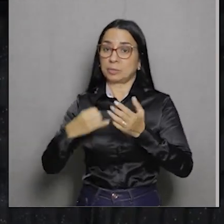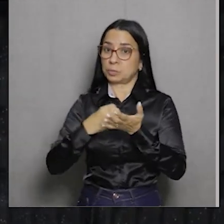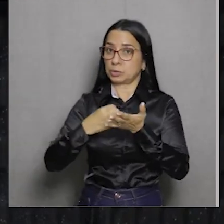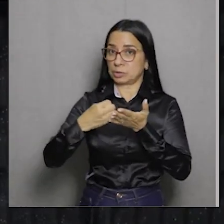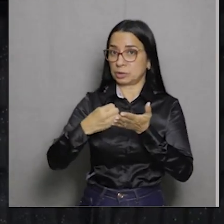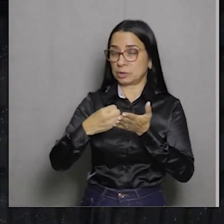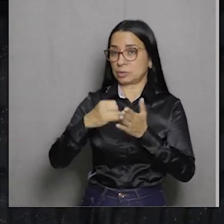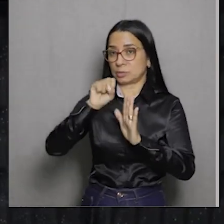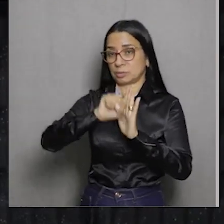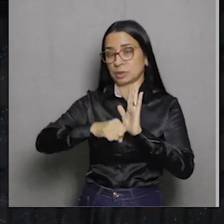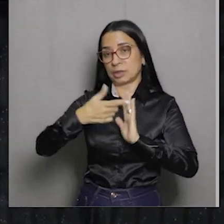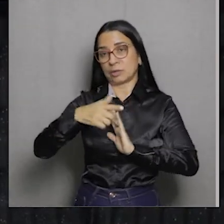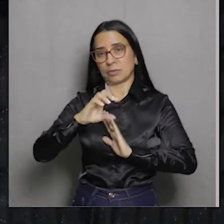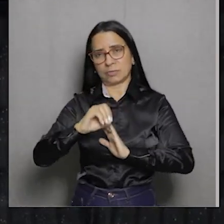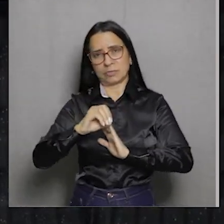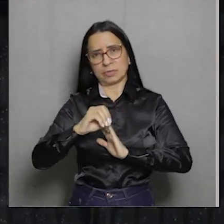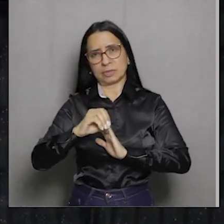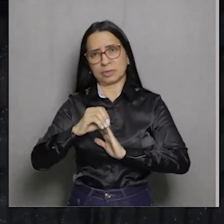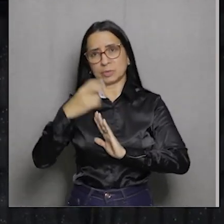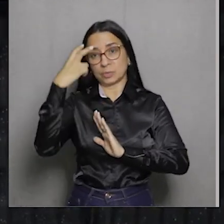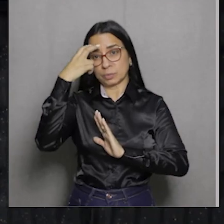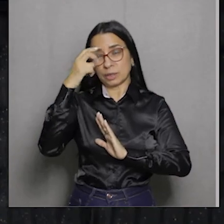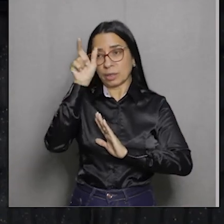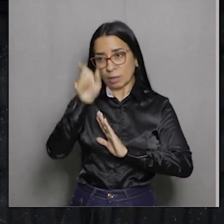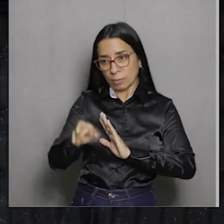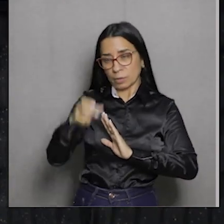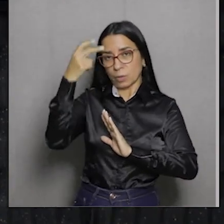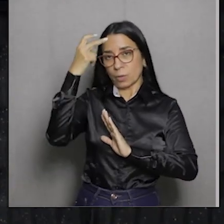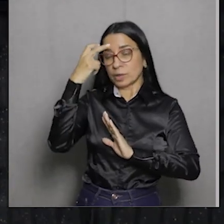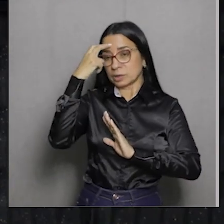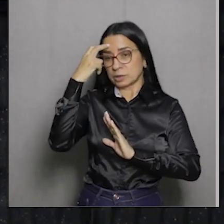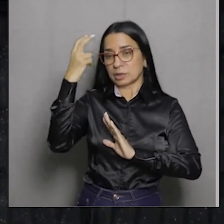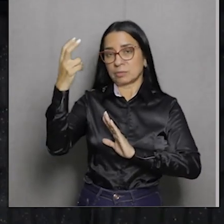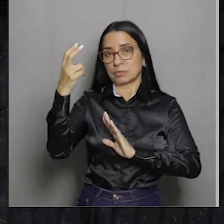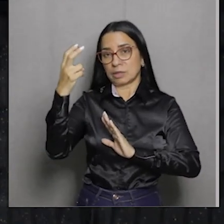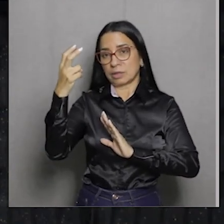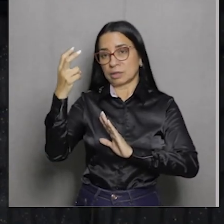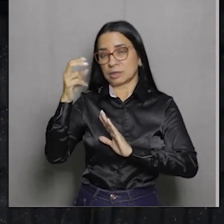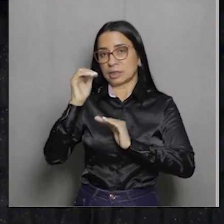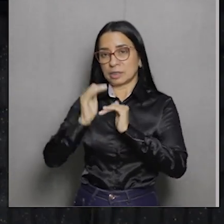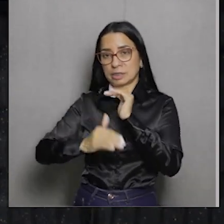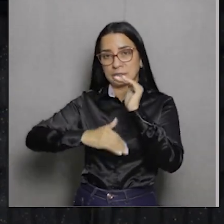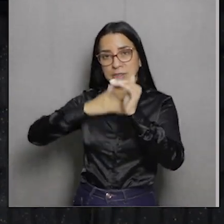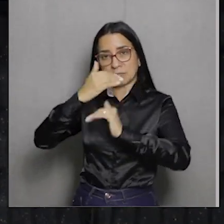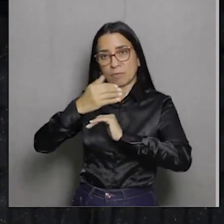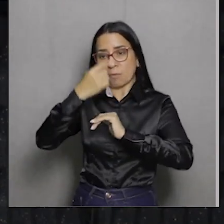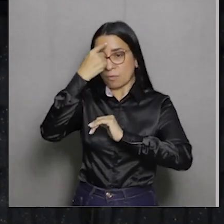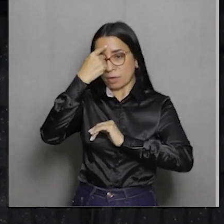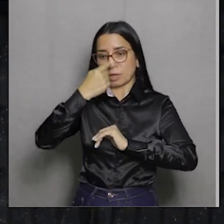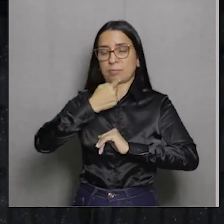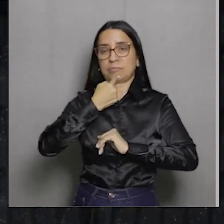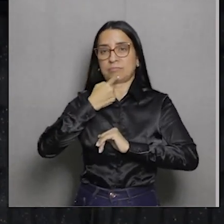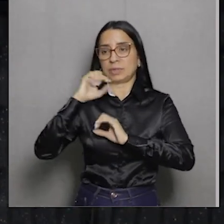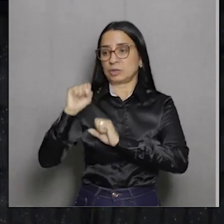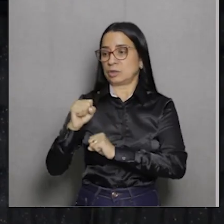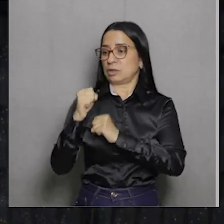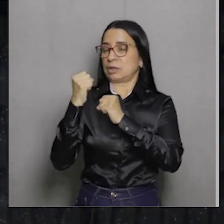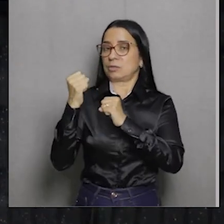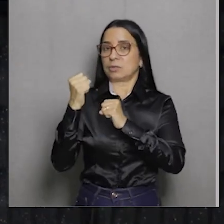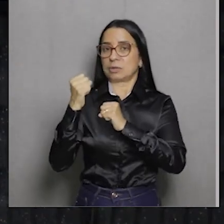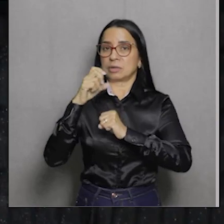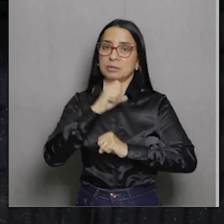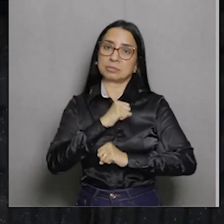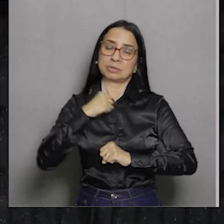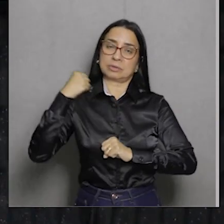construir essa imagem heróica de Tiradentes. Isso não é construído aqui, no Império,